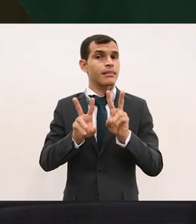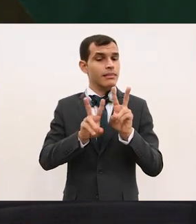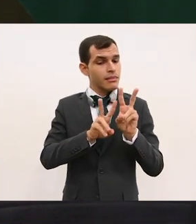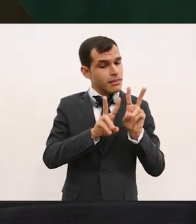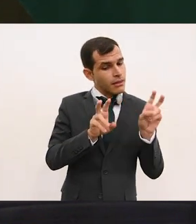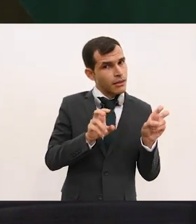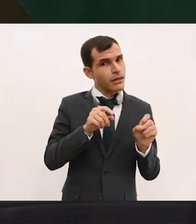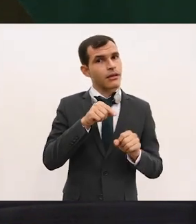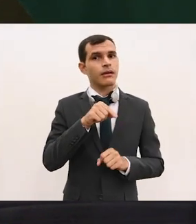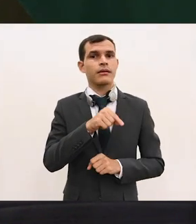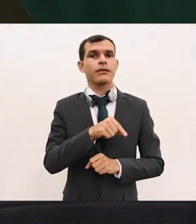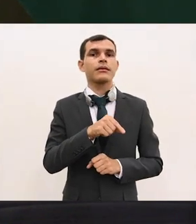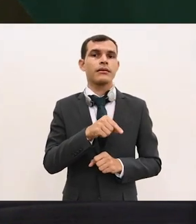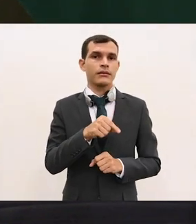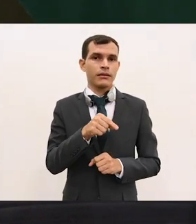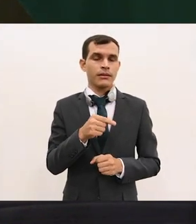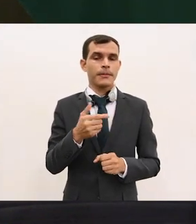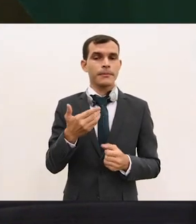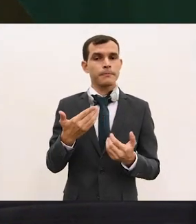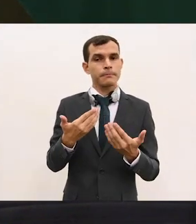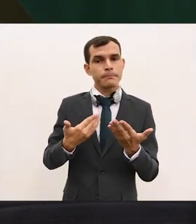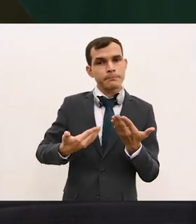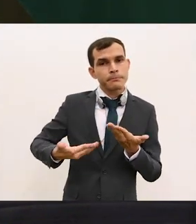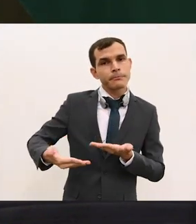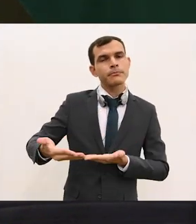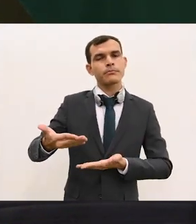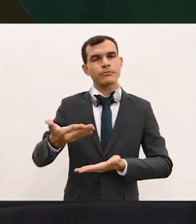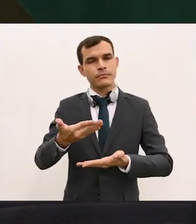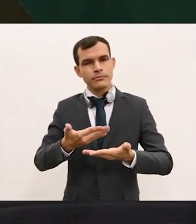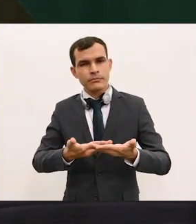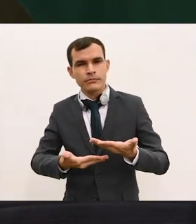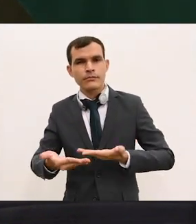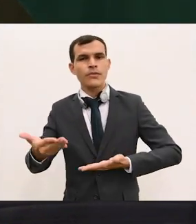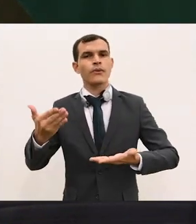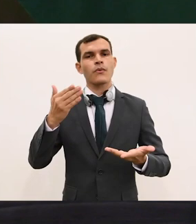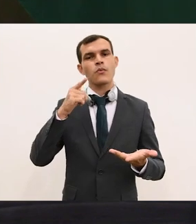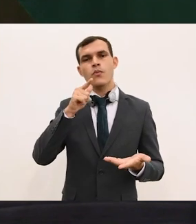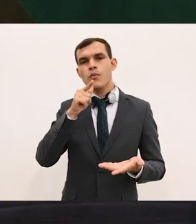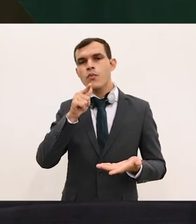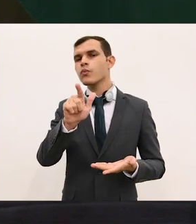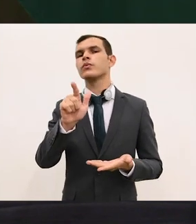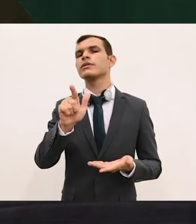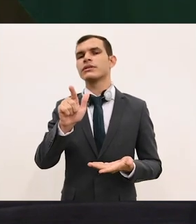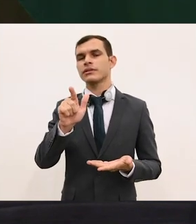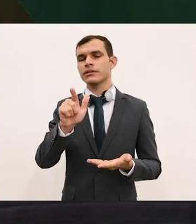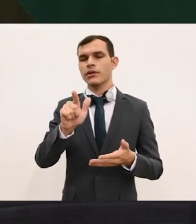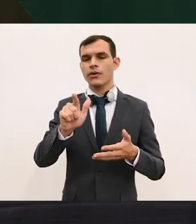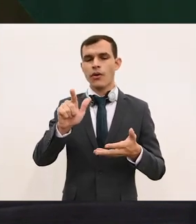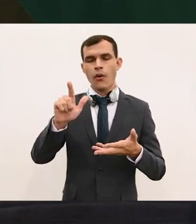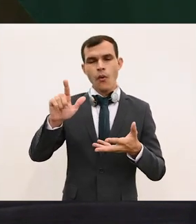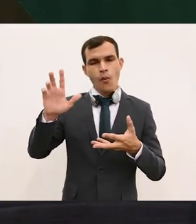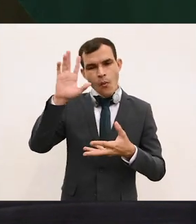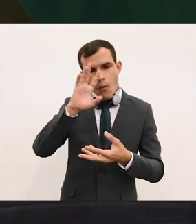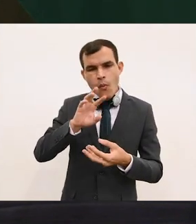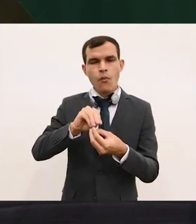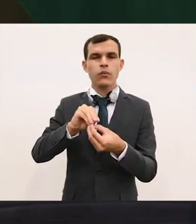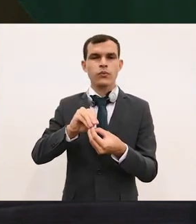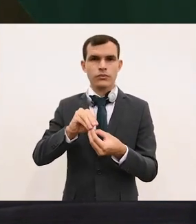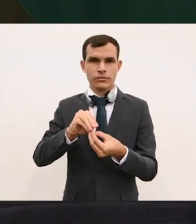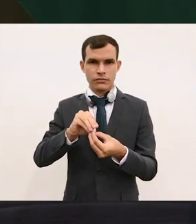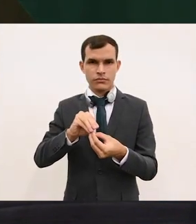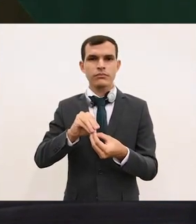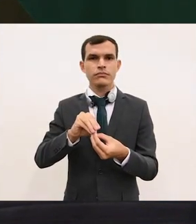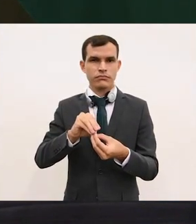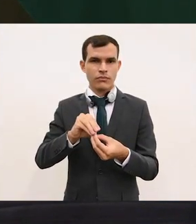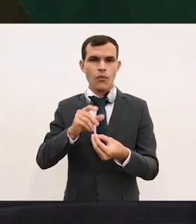tratado e que se possa chegar a uma boa conclusão para retomar esses trabalhos